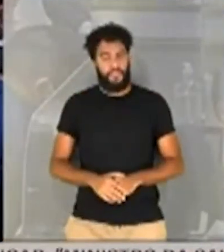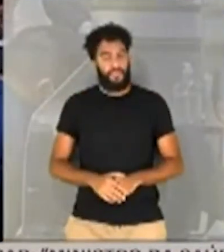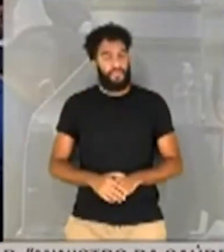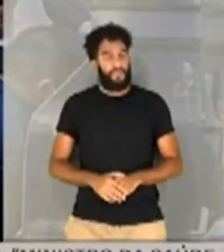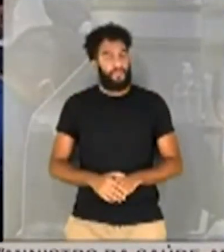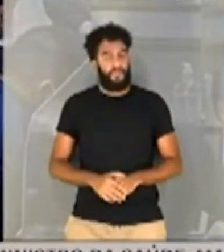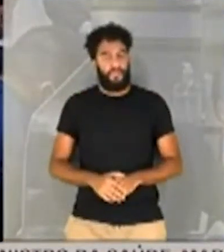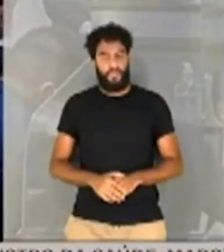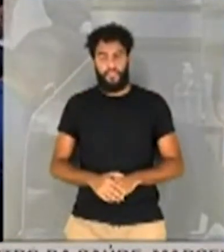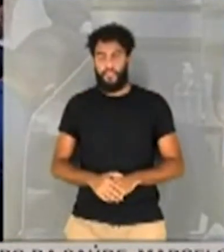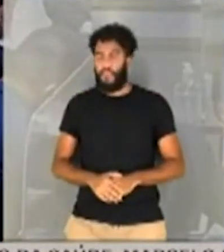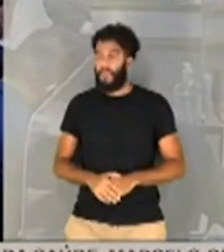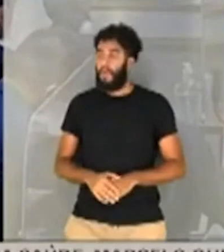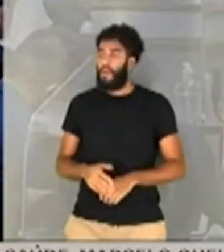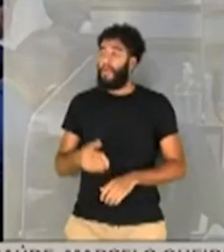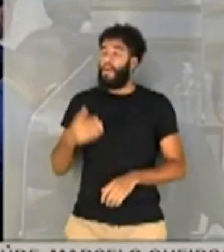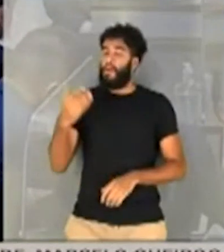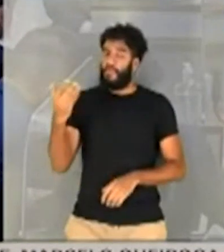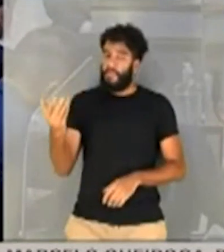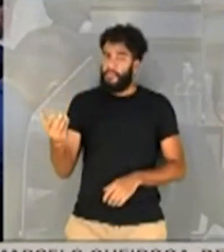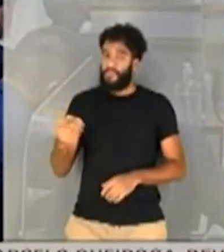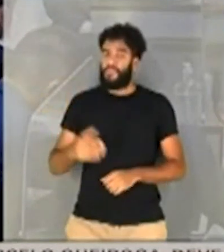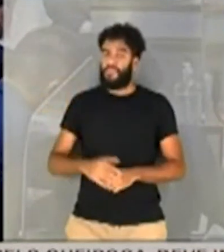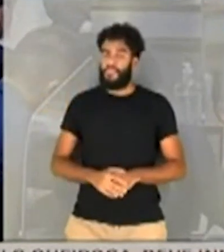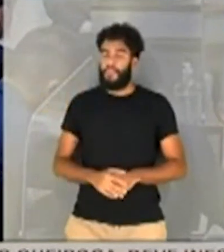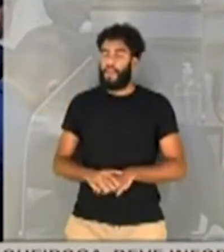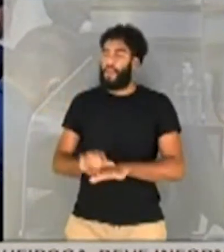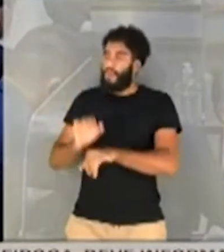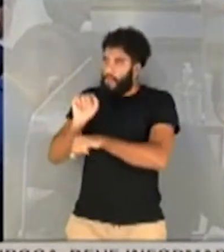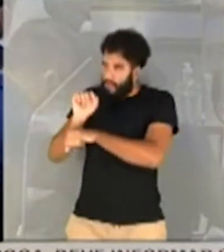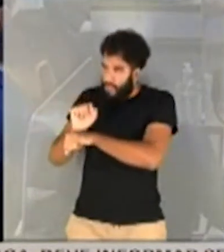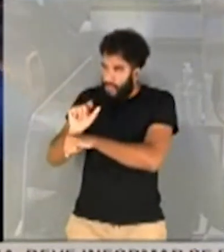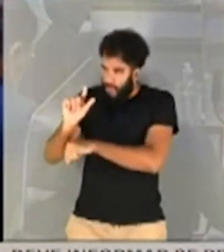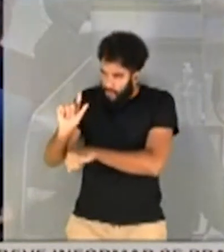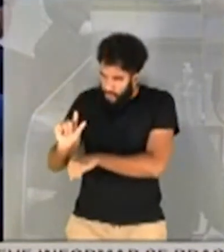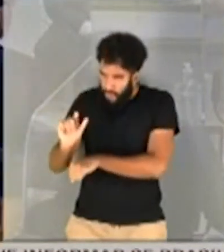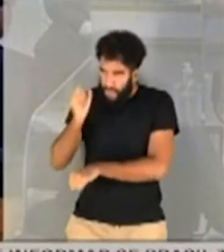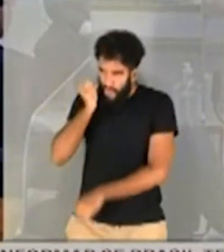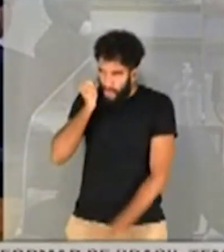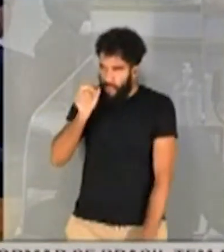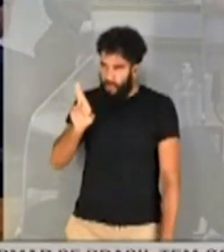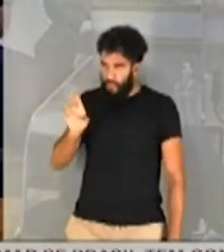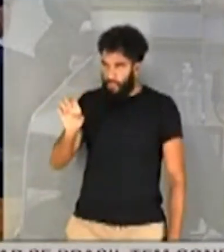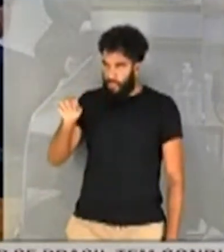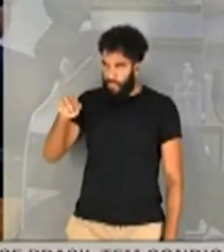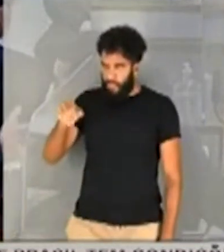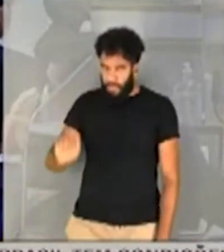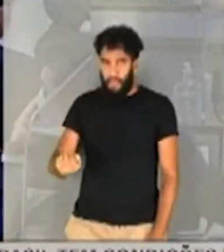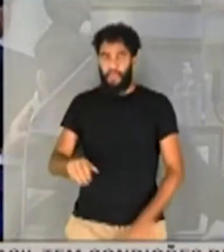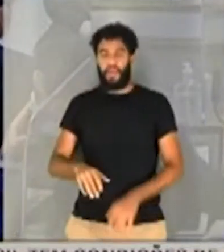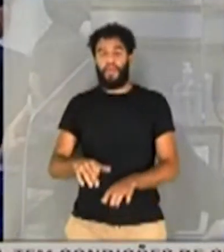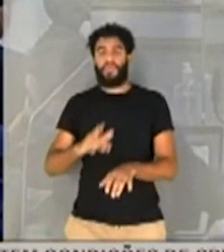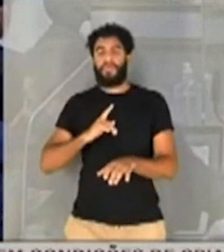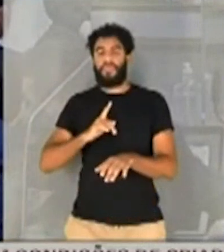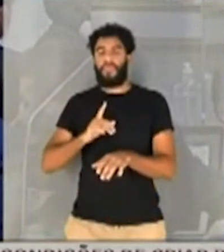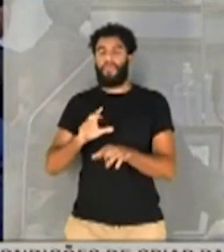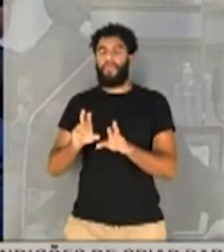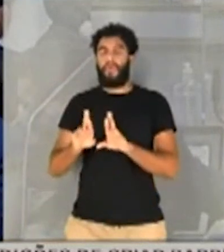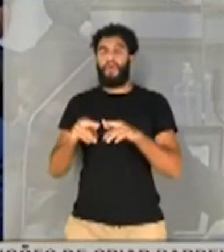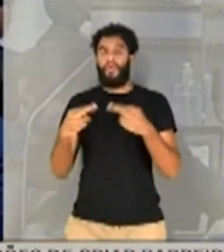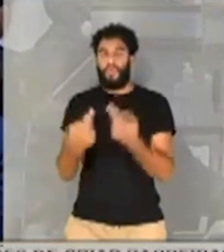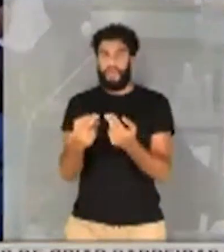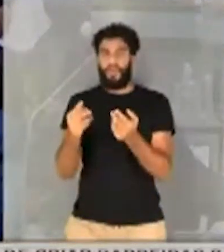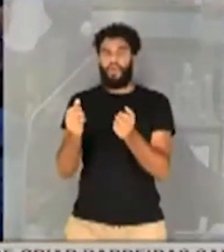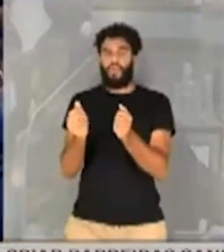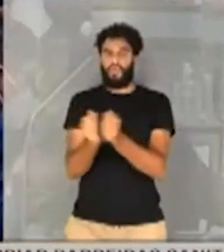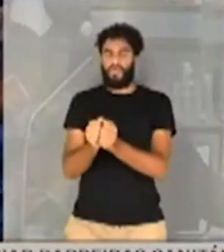só um minutinho. A senhora teve... palavra ao relator. Só um minutinho, senador Renan. Por favor. A senhora teve alguma reunião no Ministério da Saúde, junto com seus irmãos